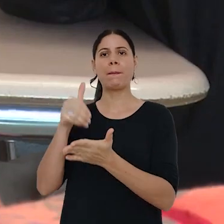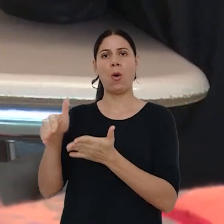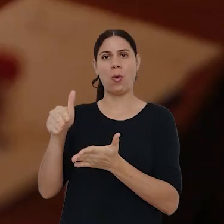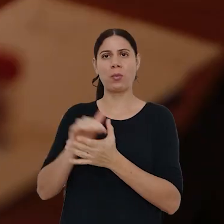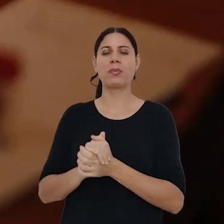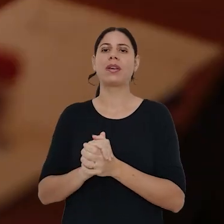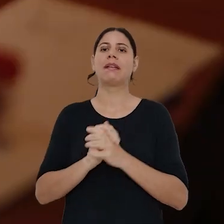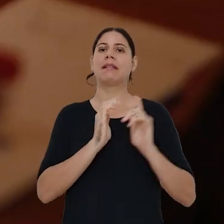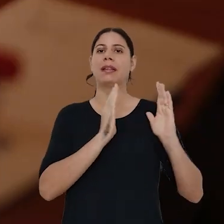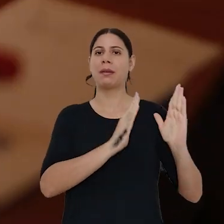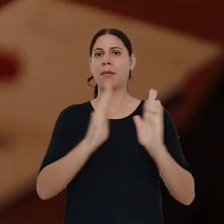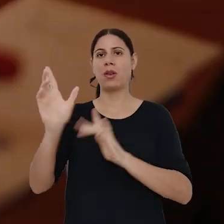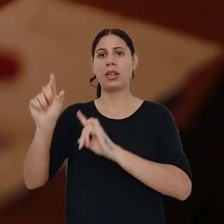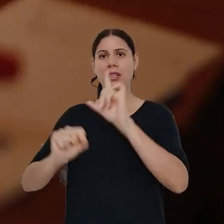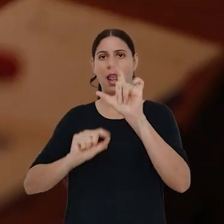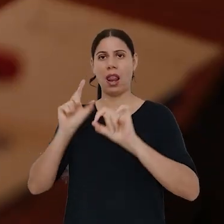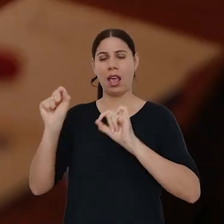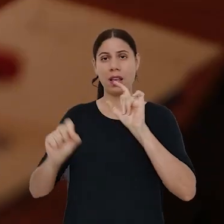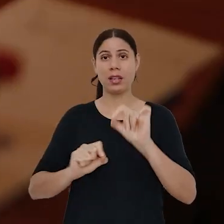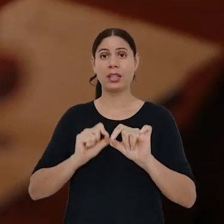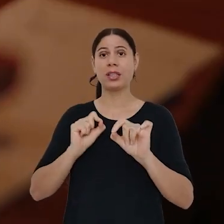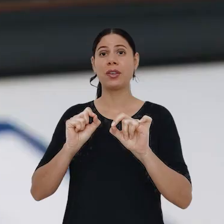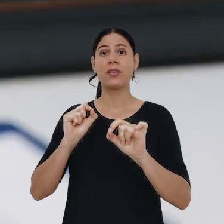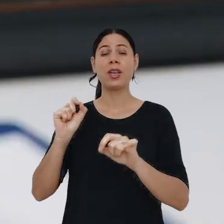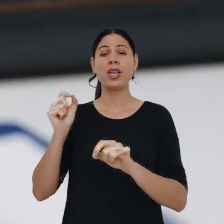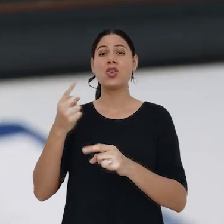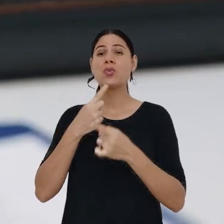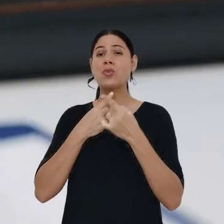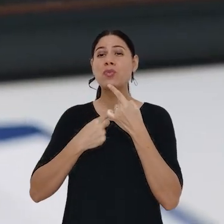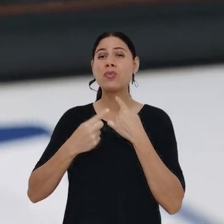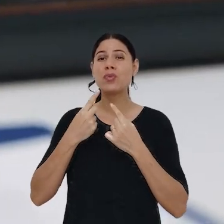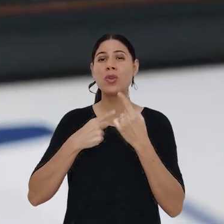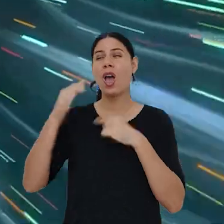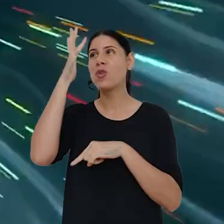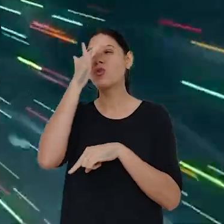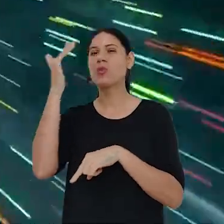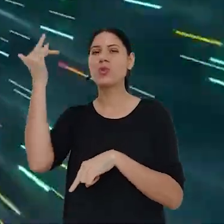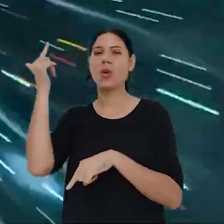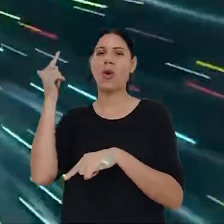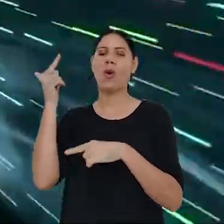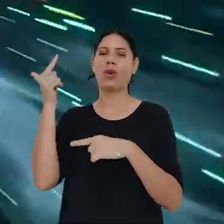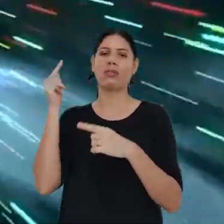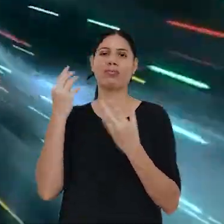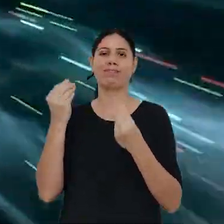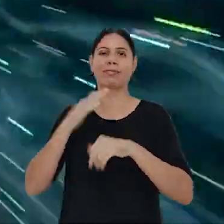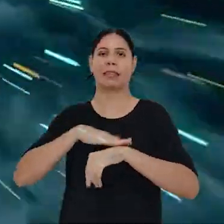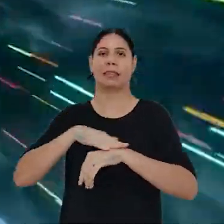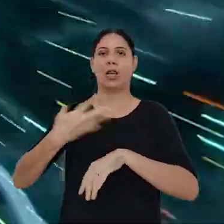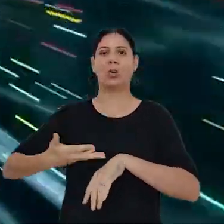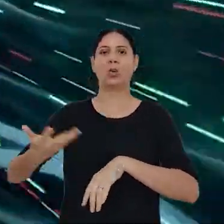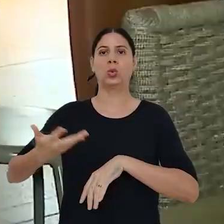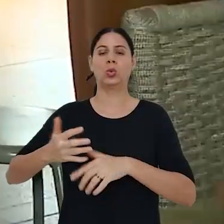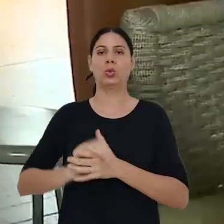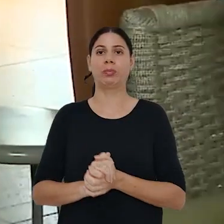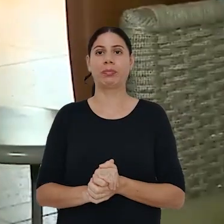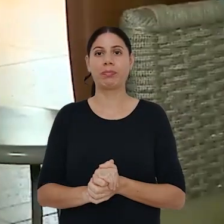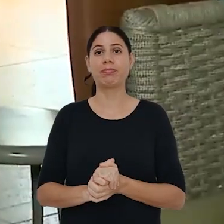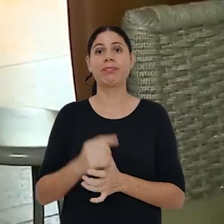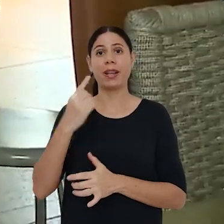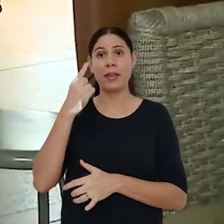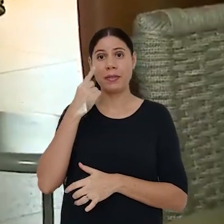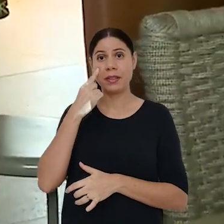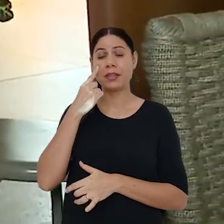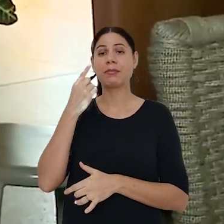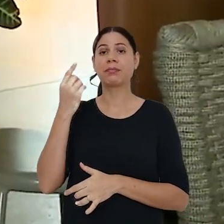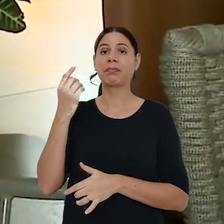eliminatório no processo seletivo como um todo e transformar a almejada nomeação em uma verdadeira corrida contra o tempo. A